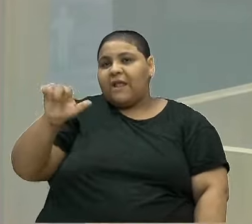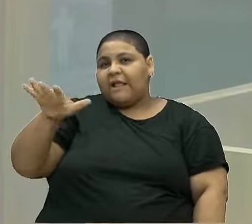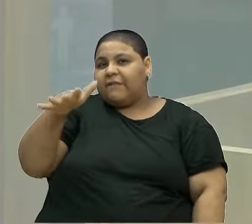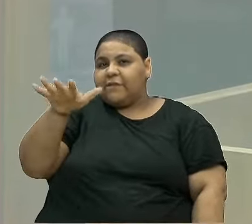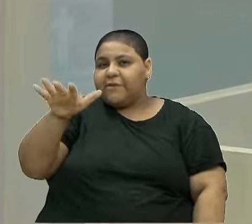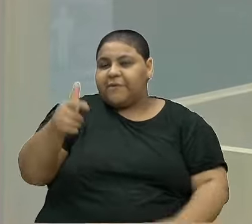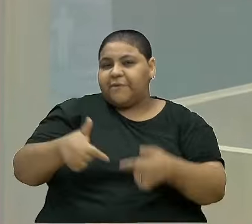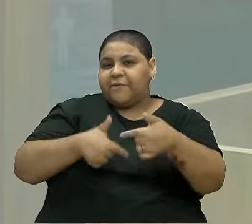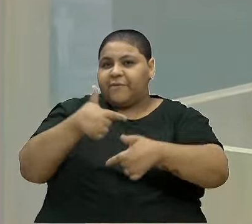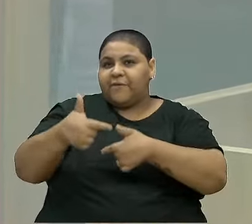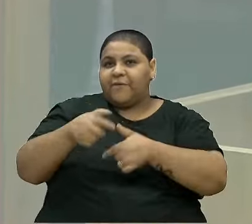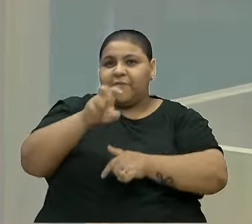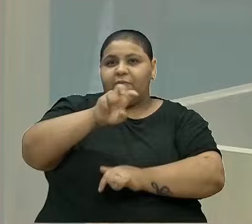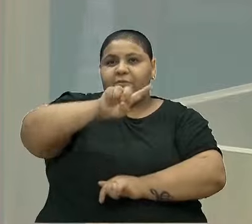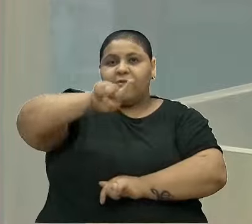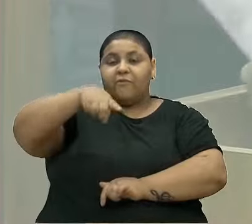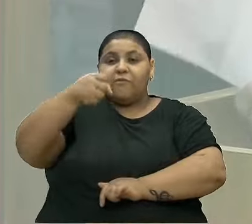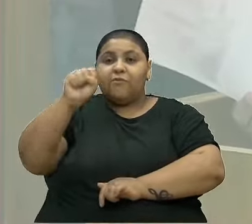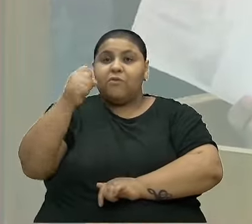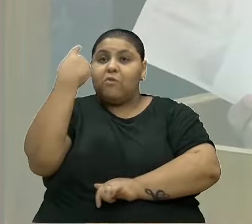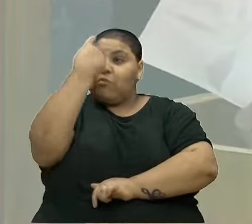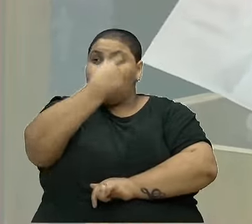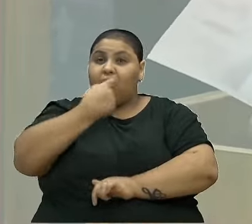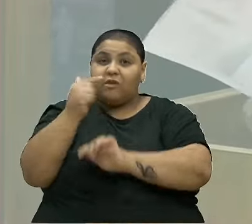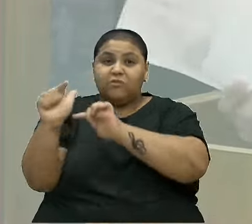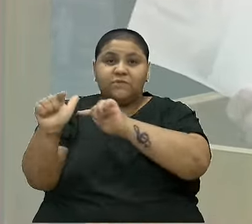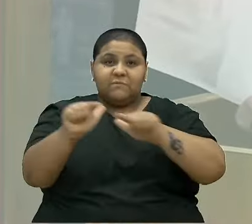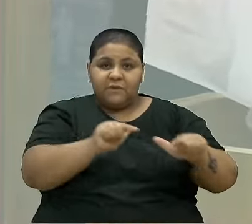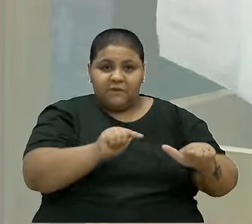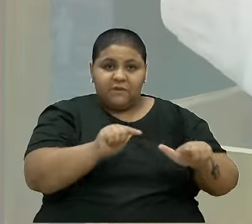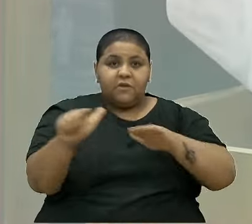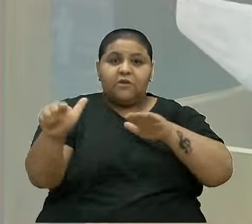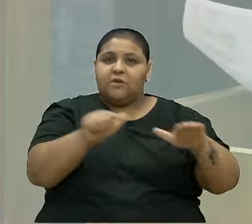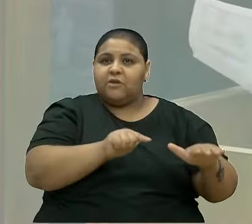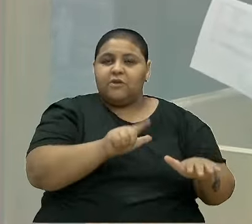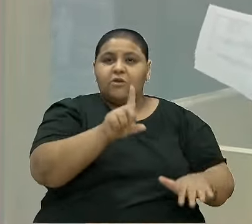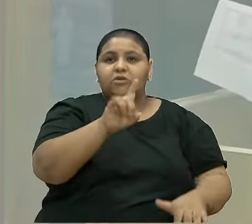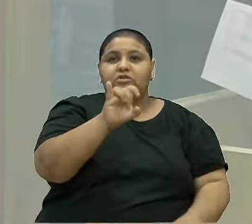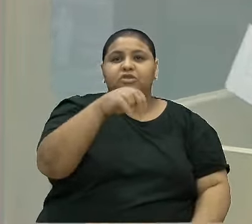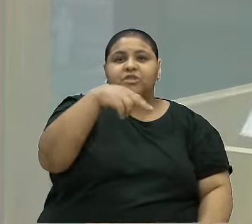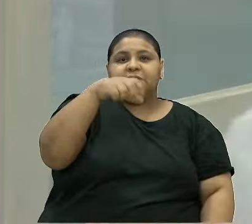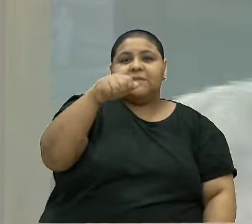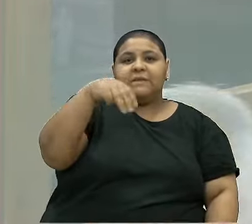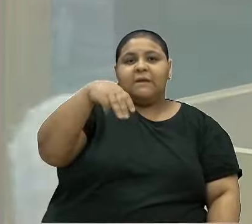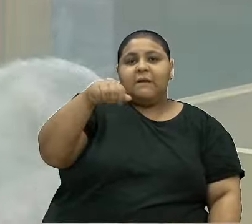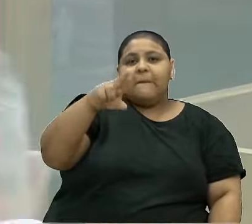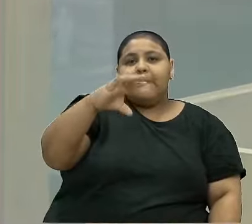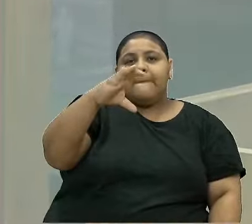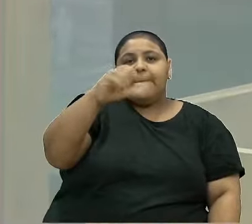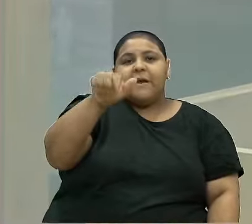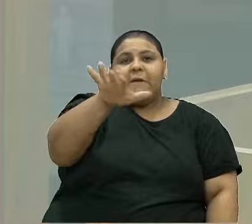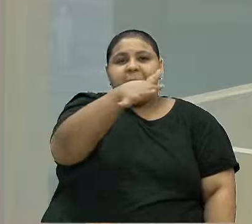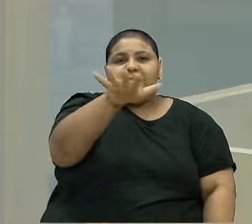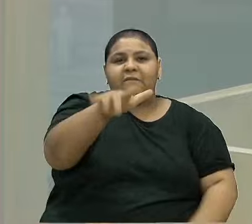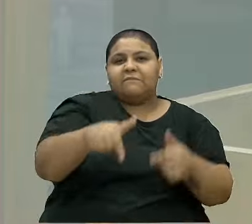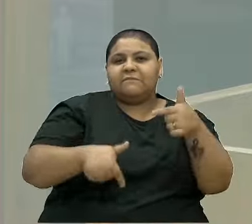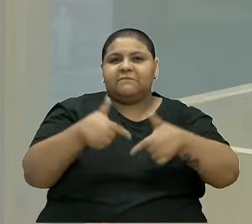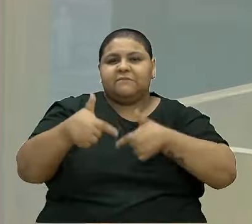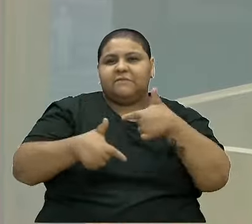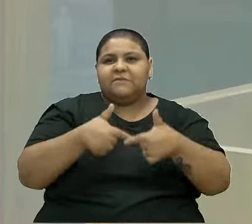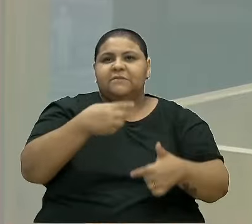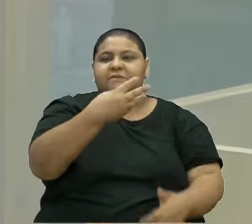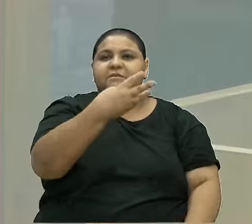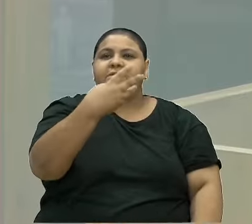trabalho de 5,8 horas por semana. Ou a Dinamarca, que tem uma média de trabalho de 32